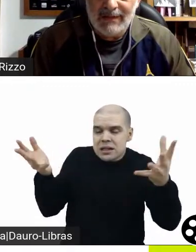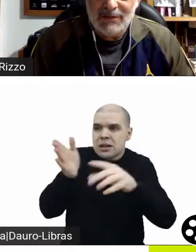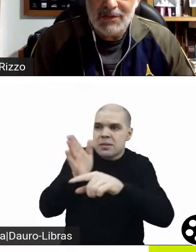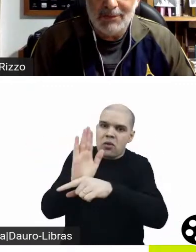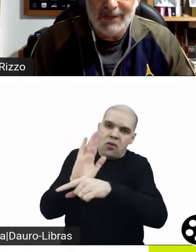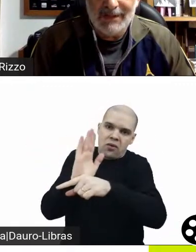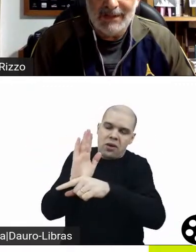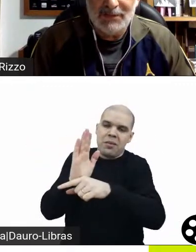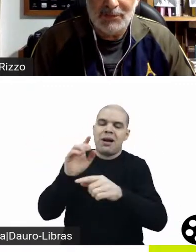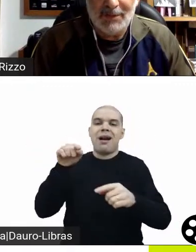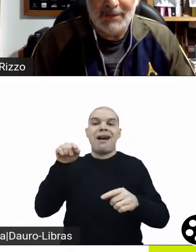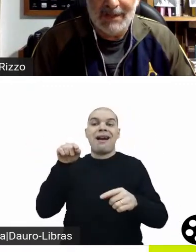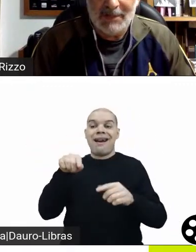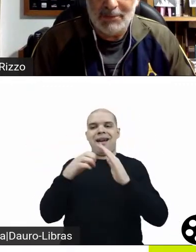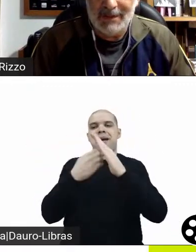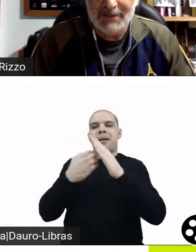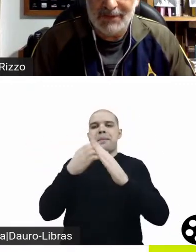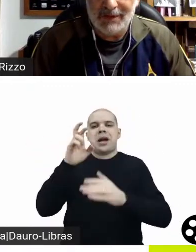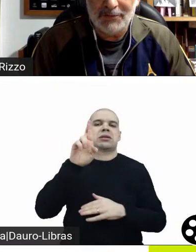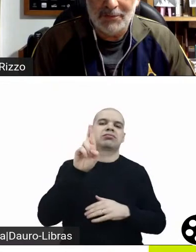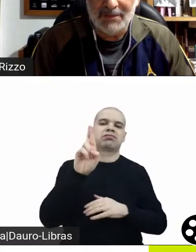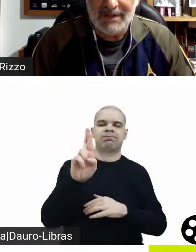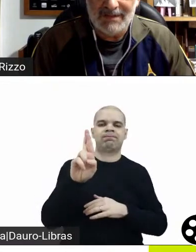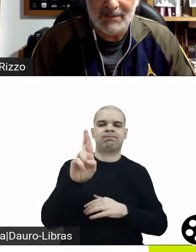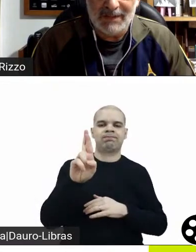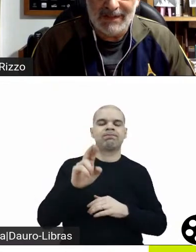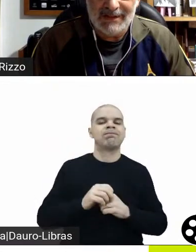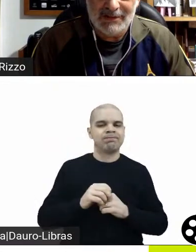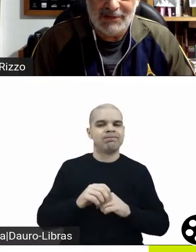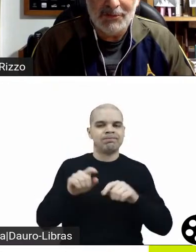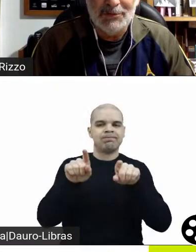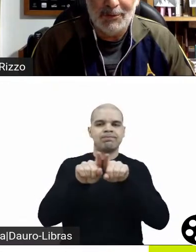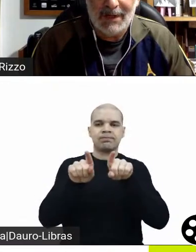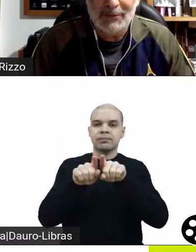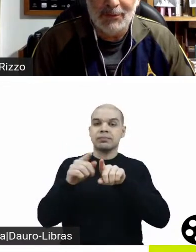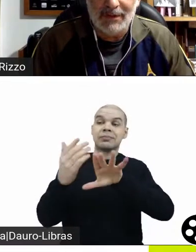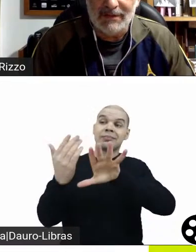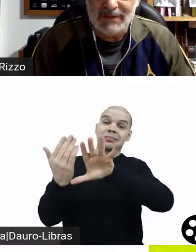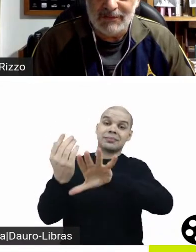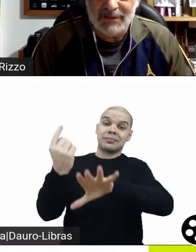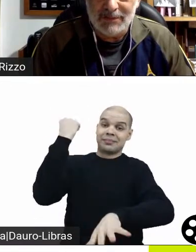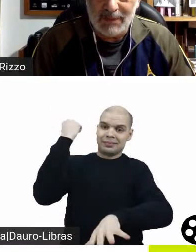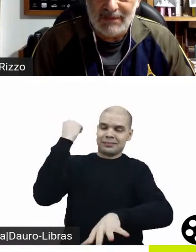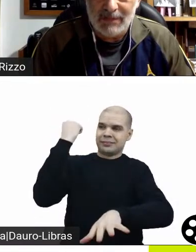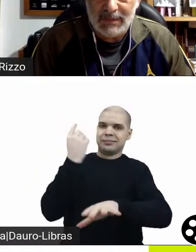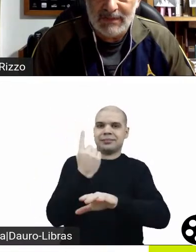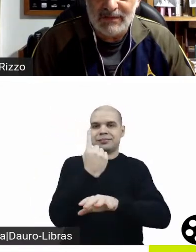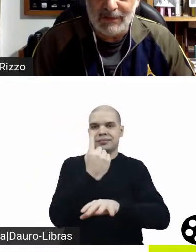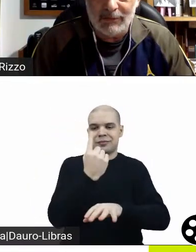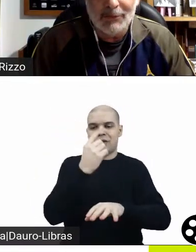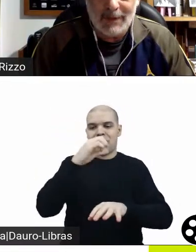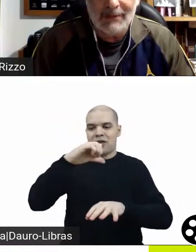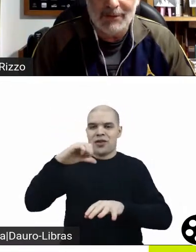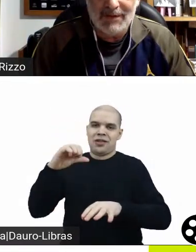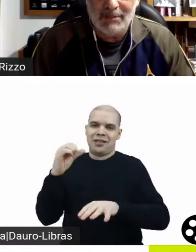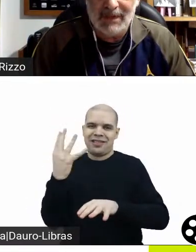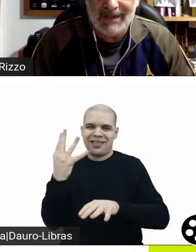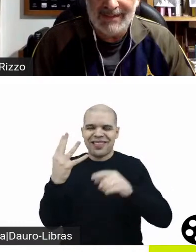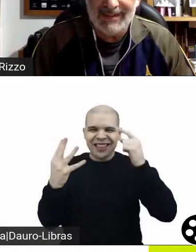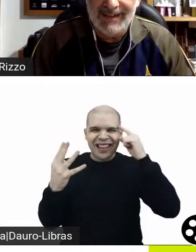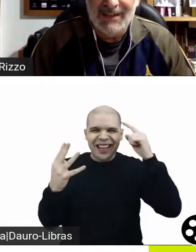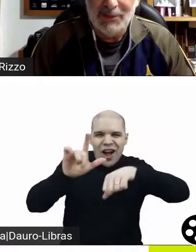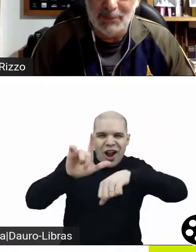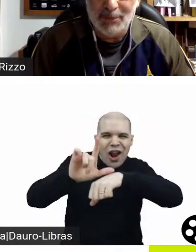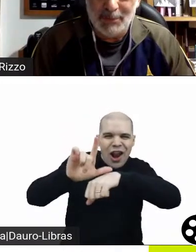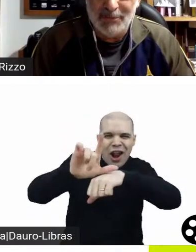quem tinha uma grande responsabilidade por classificar os filmes dessa maneira eram as videolocadoras, que infelizmente desapareceram. Videolocadoras que